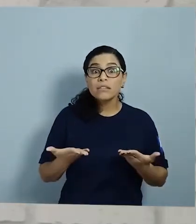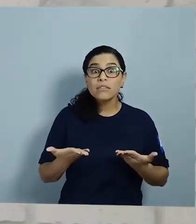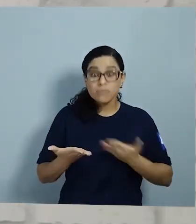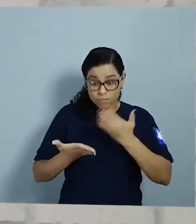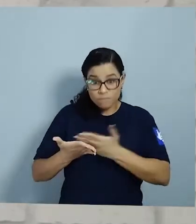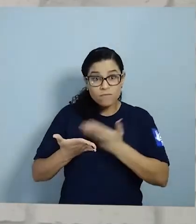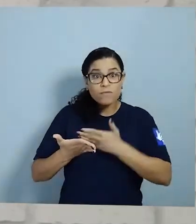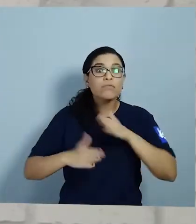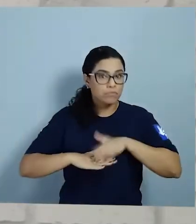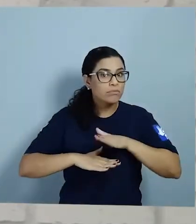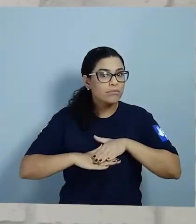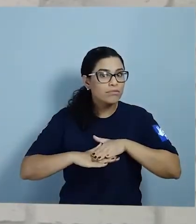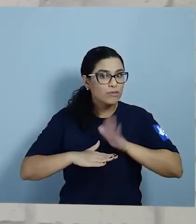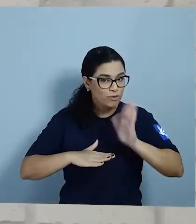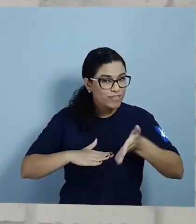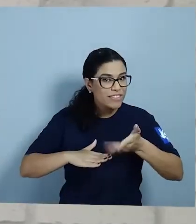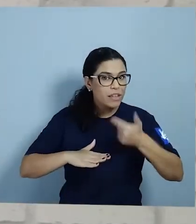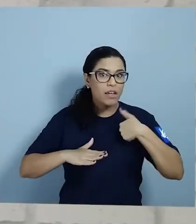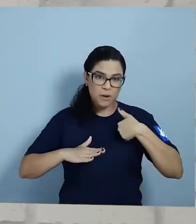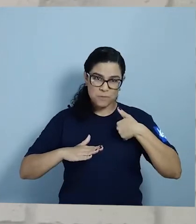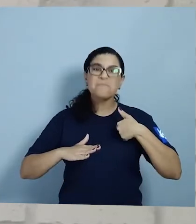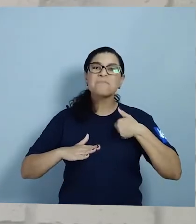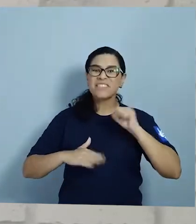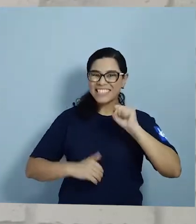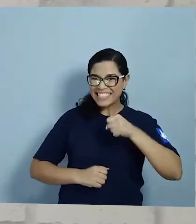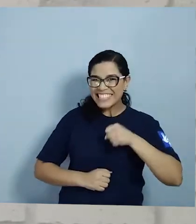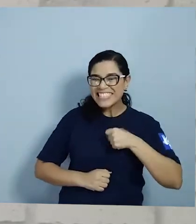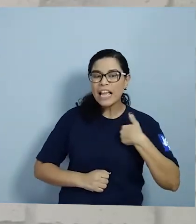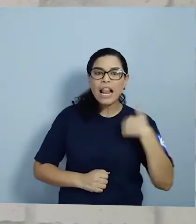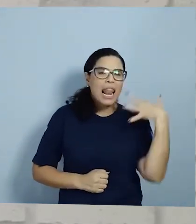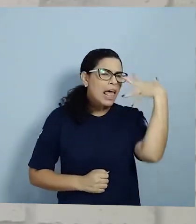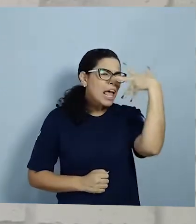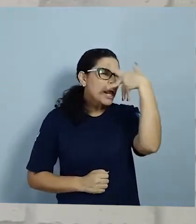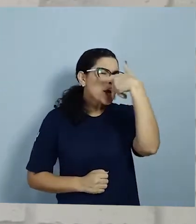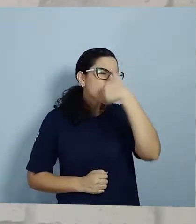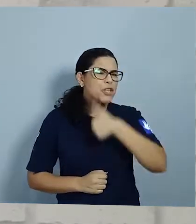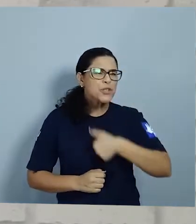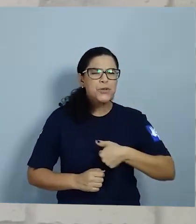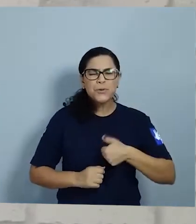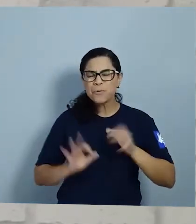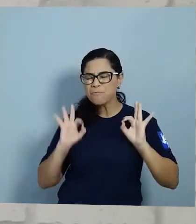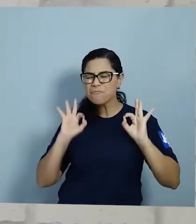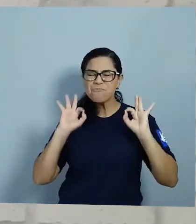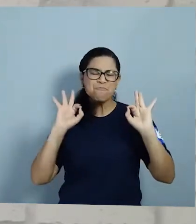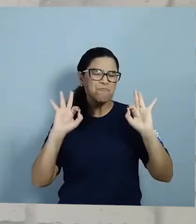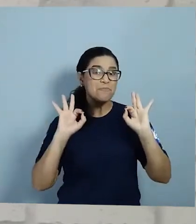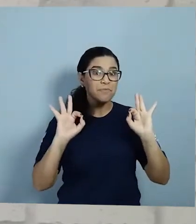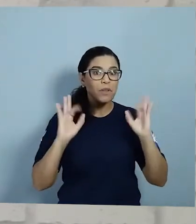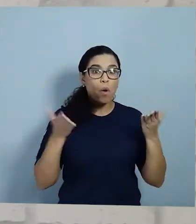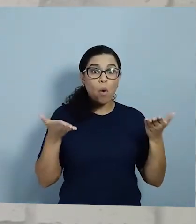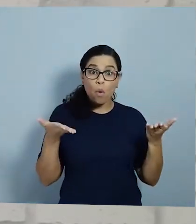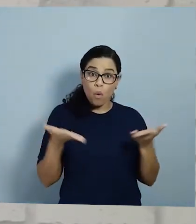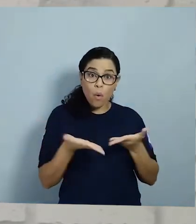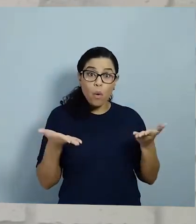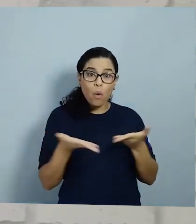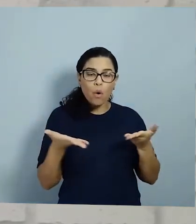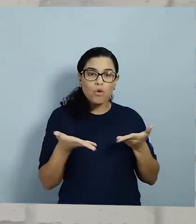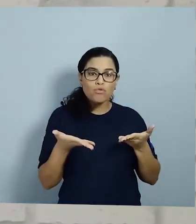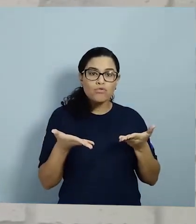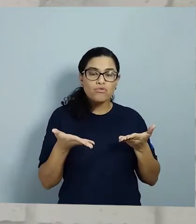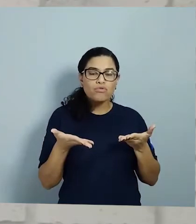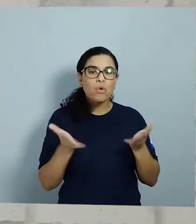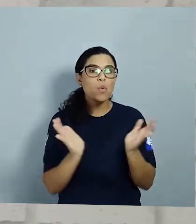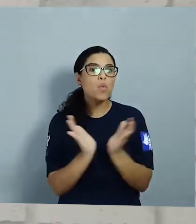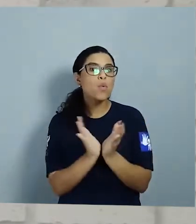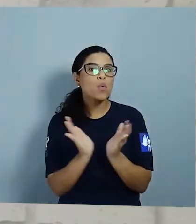fazendo o livrinho de vocês? Eu estou Está lindo Está incrível Hoje nós vamos falar